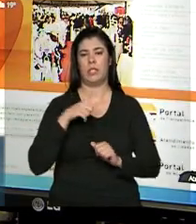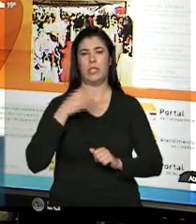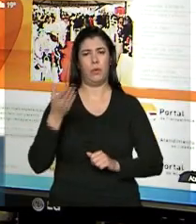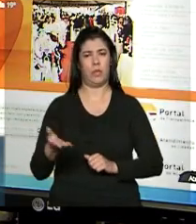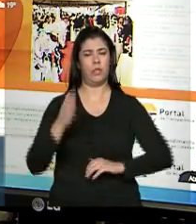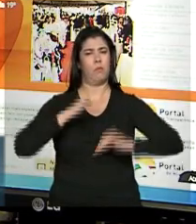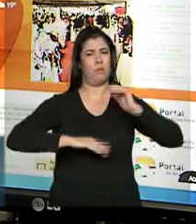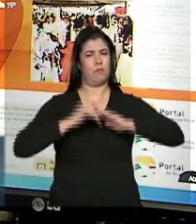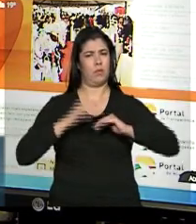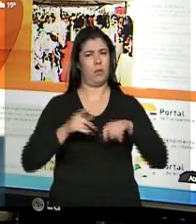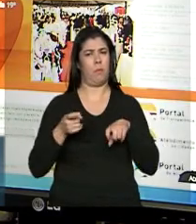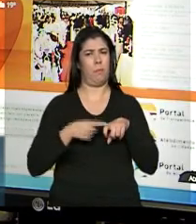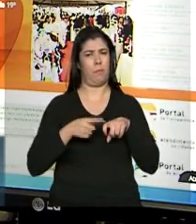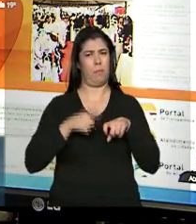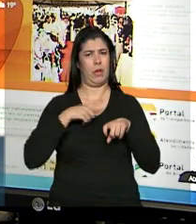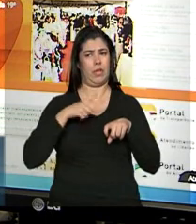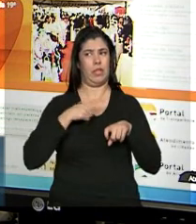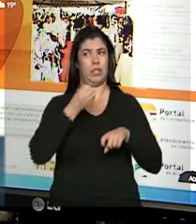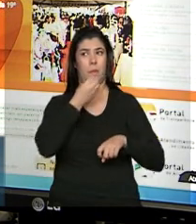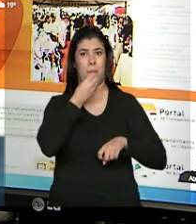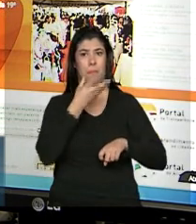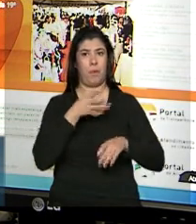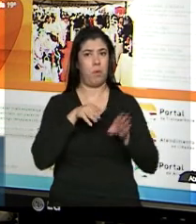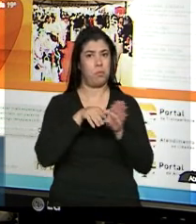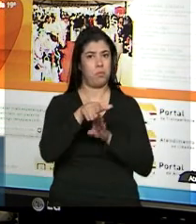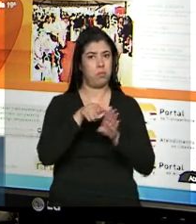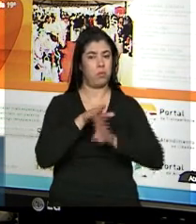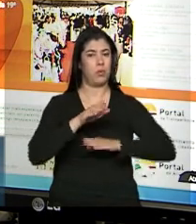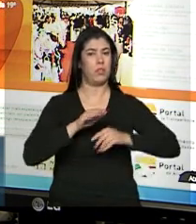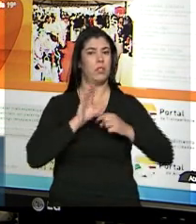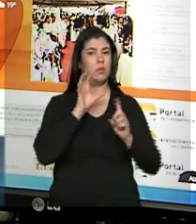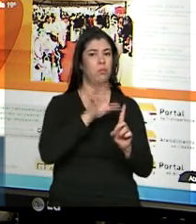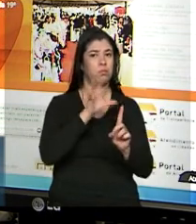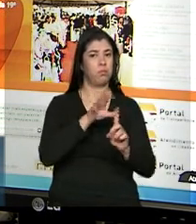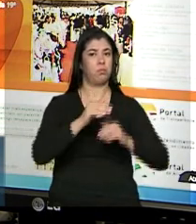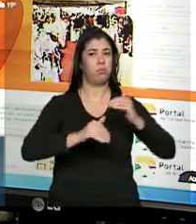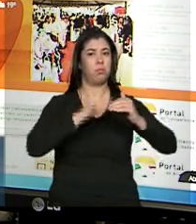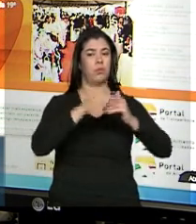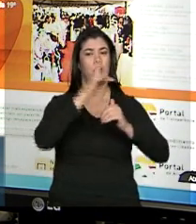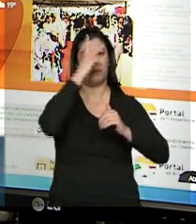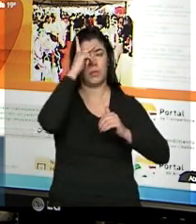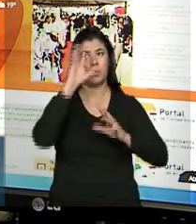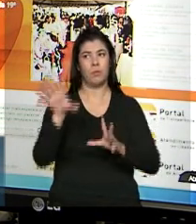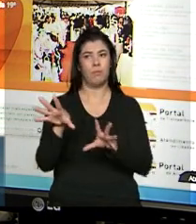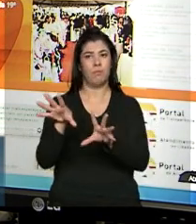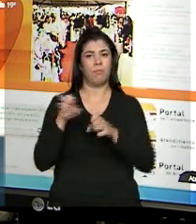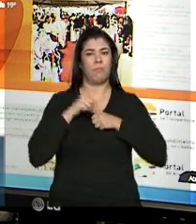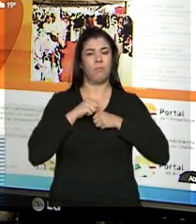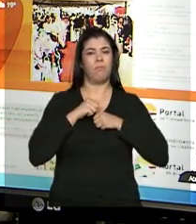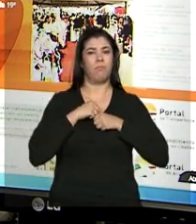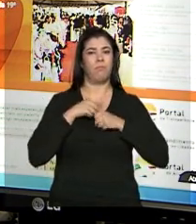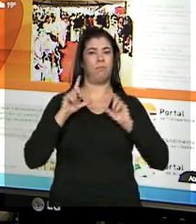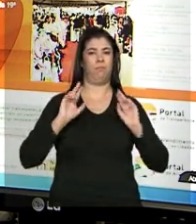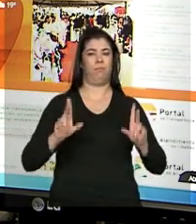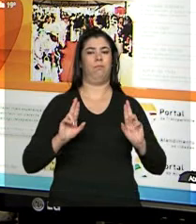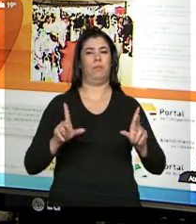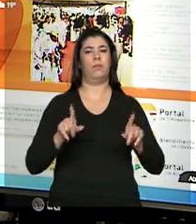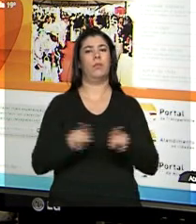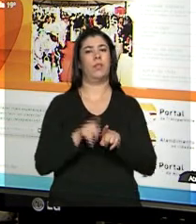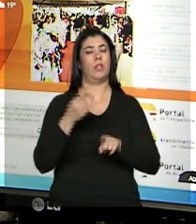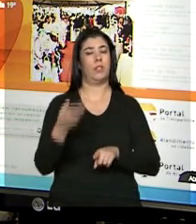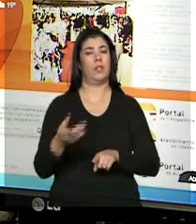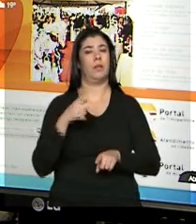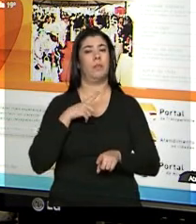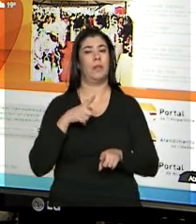aura e a informação que ele traz tem um pouco mais de consequência. Então as pessoas em trojeto isso precisa de uma forma para ser diferenciada. E assim,